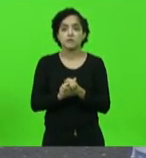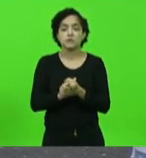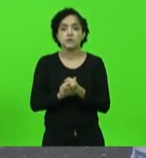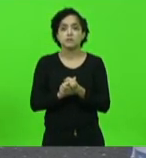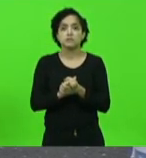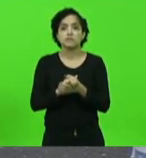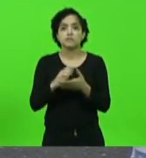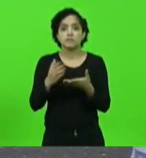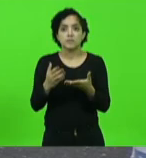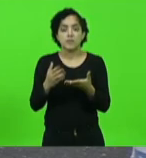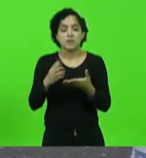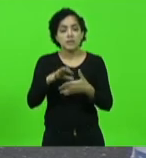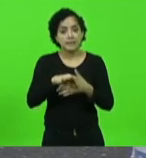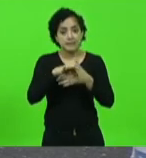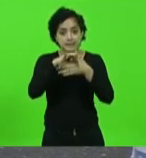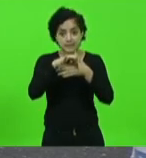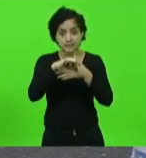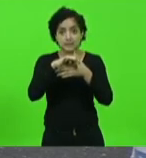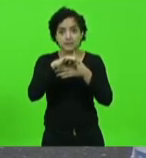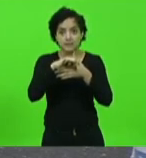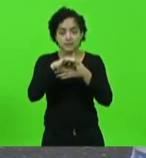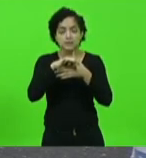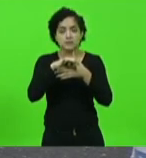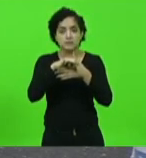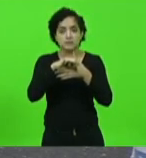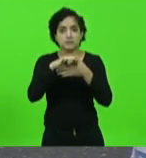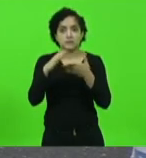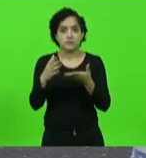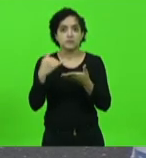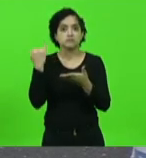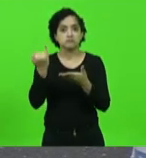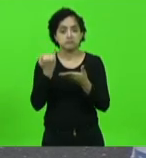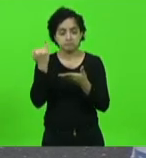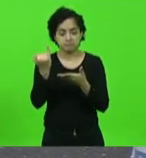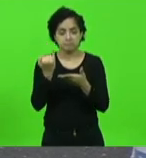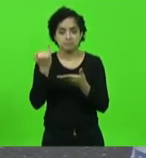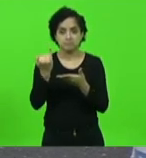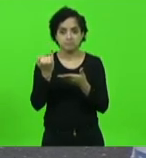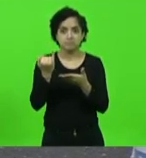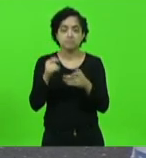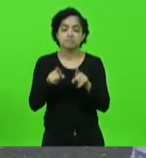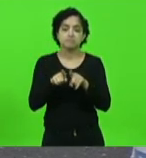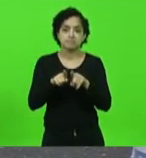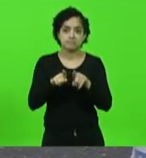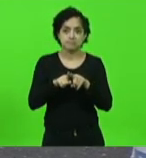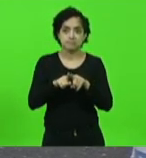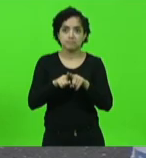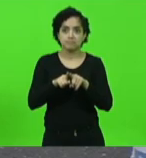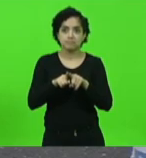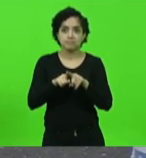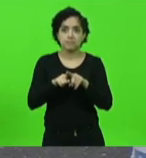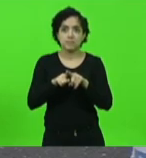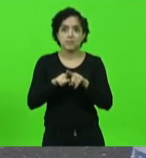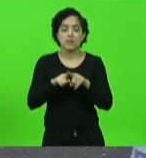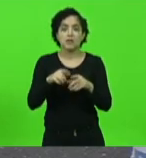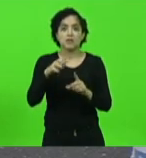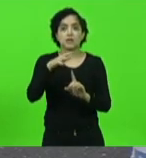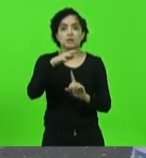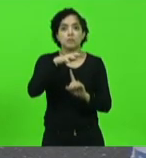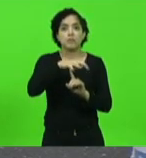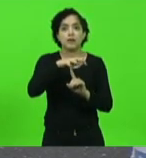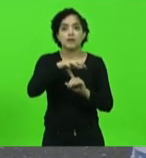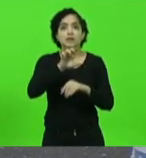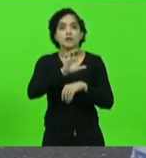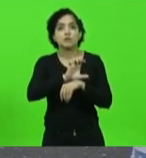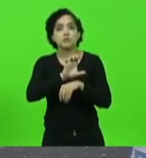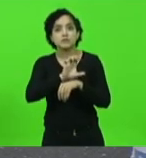lideranças muito expressivas inclusive também do Paraná prefeitos vizinhos ao